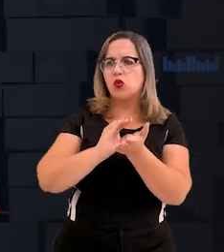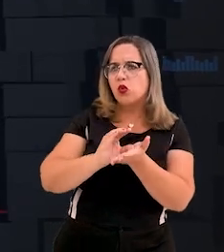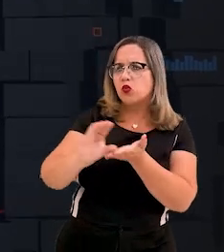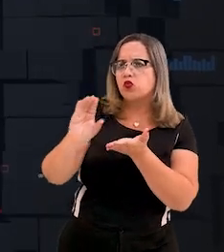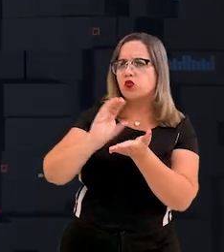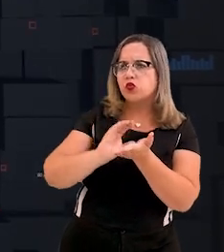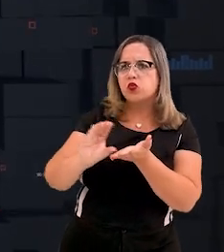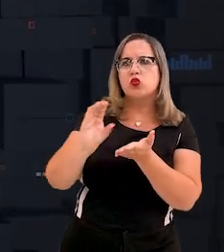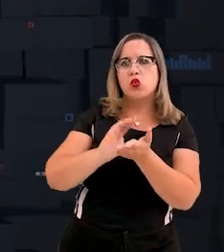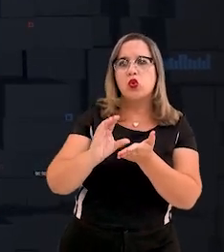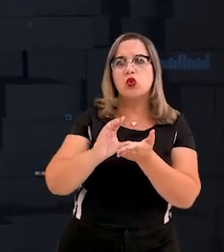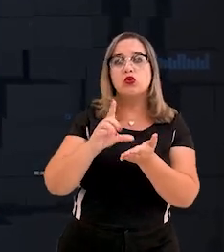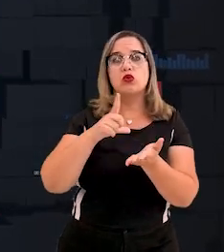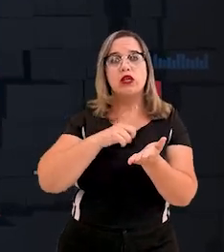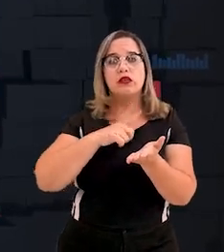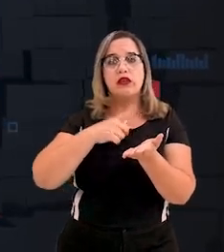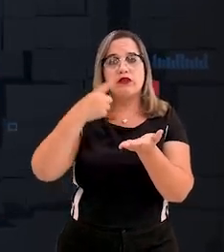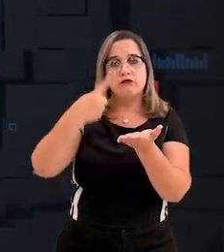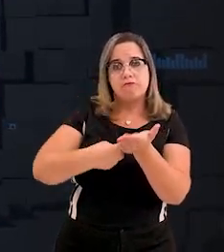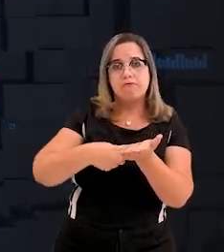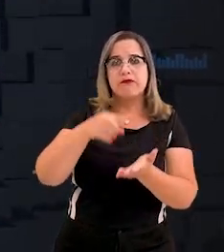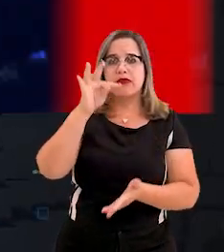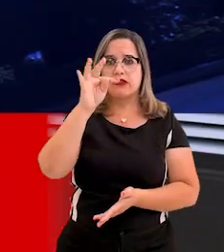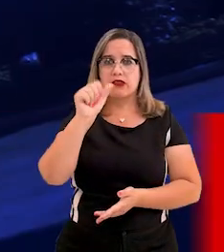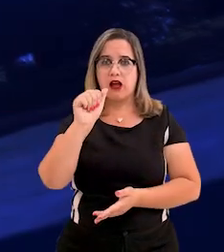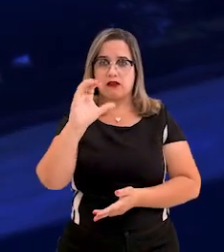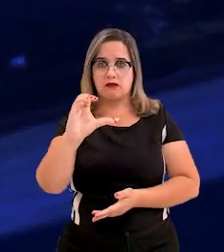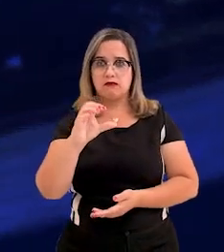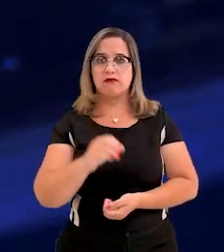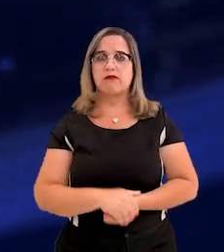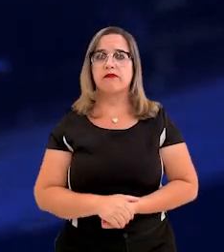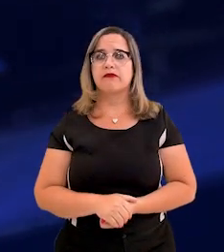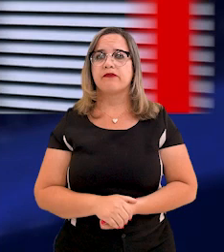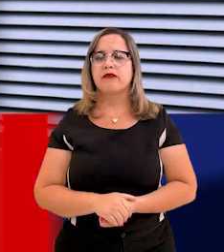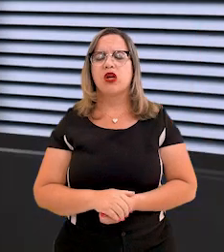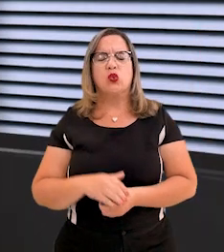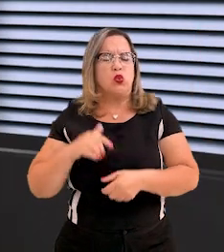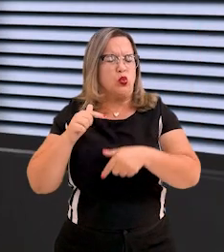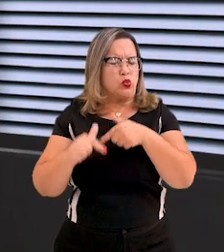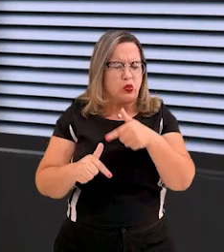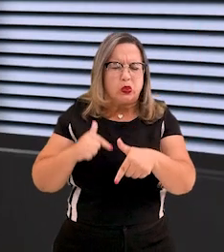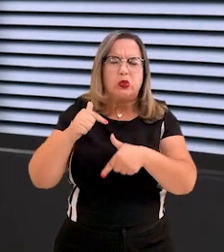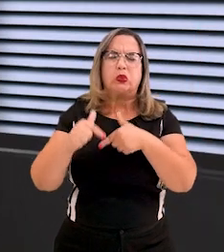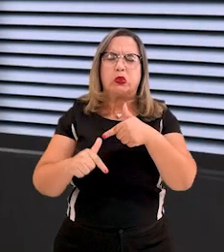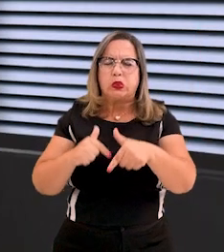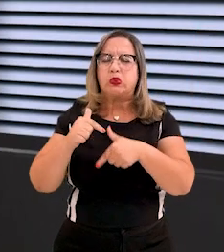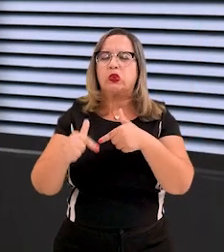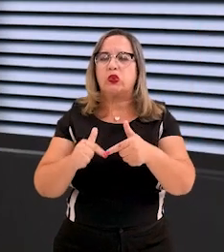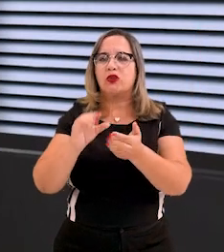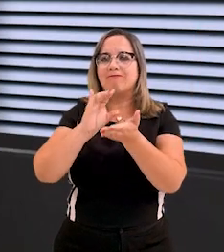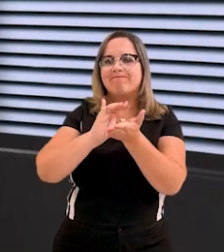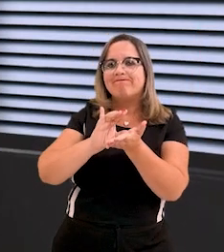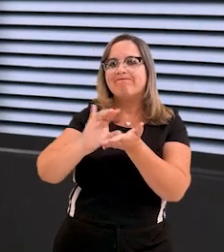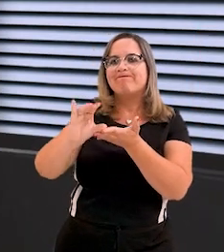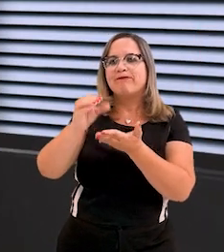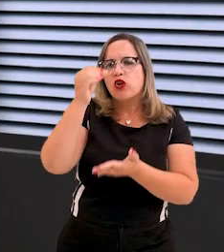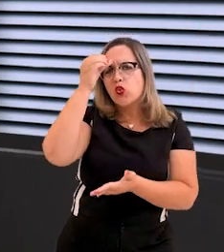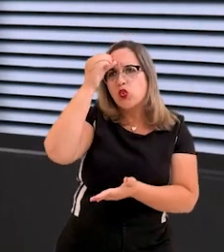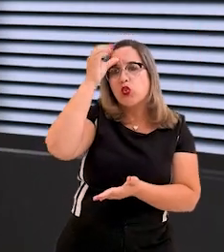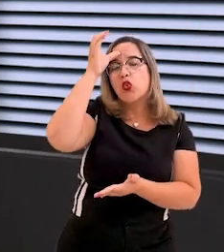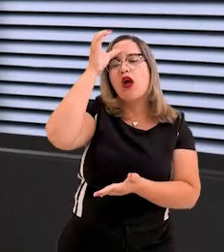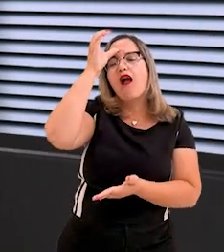viabilizados em acordos. Com tanto trabalho, investir no